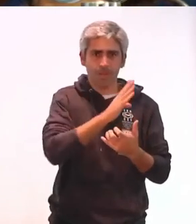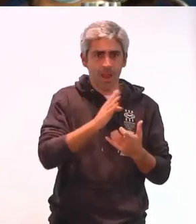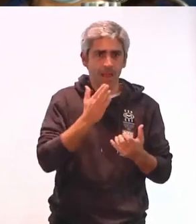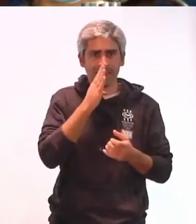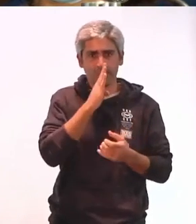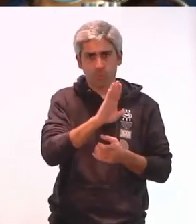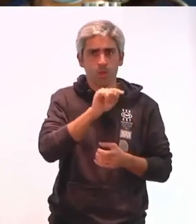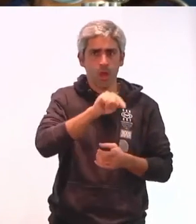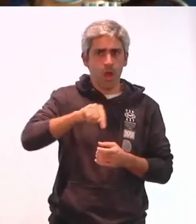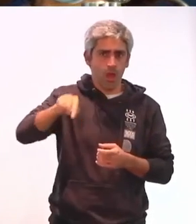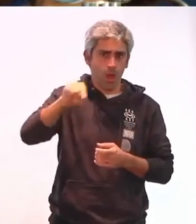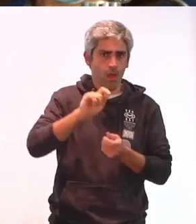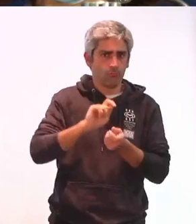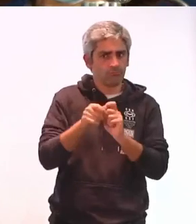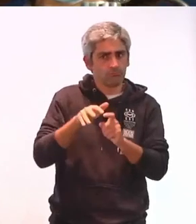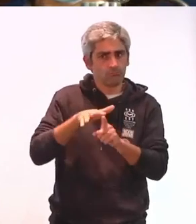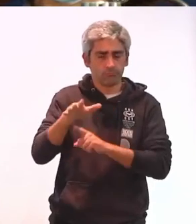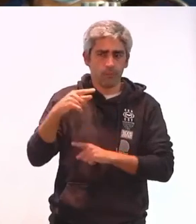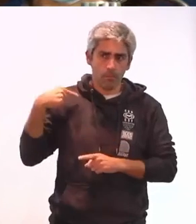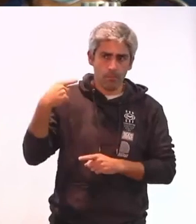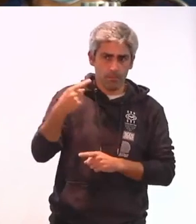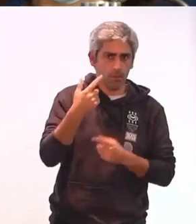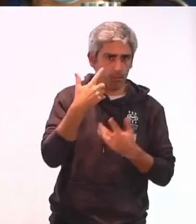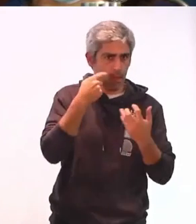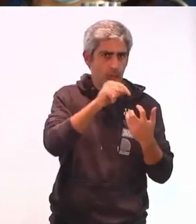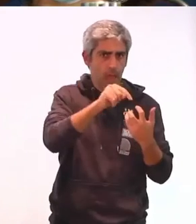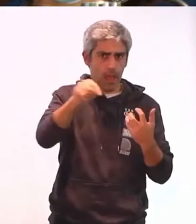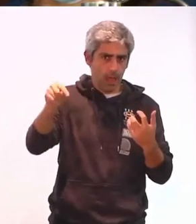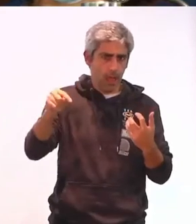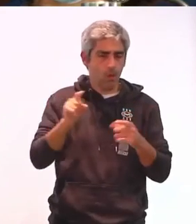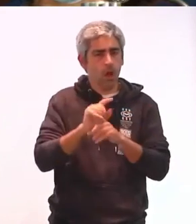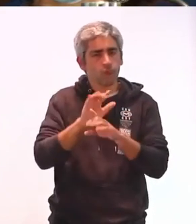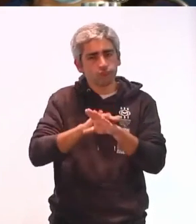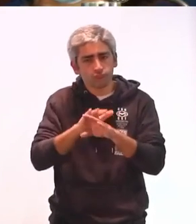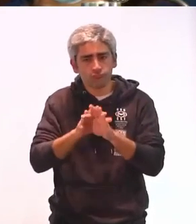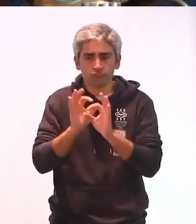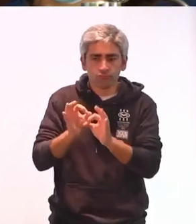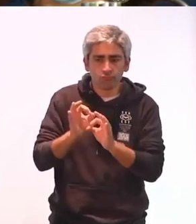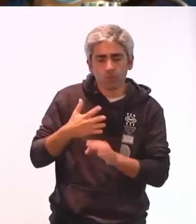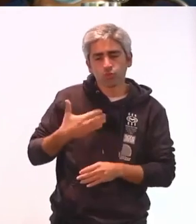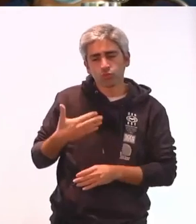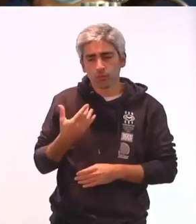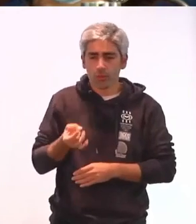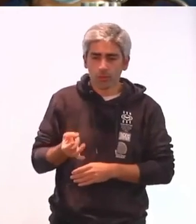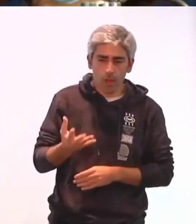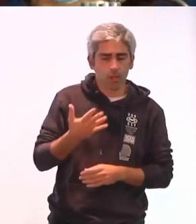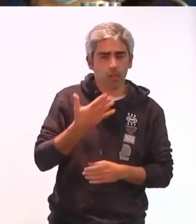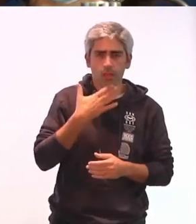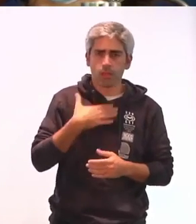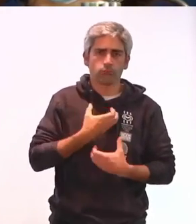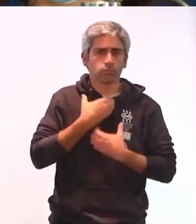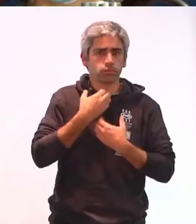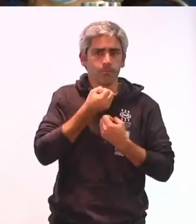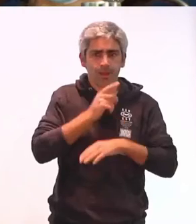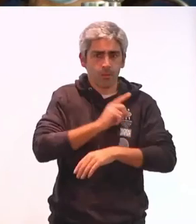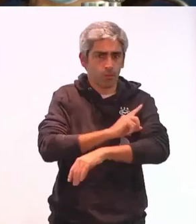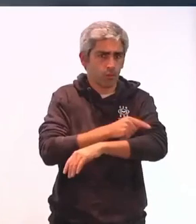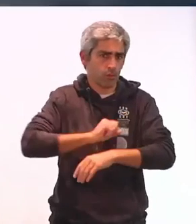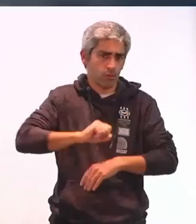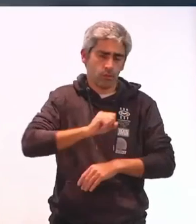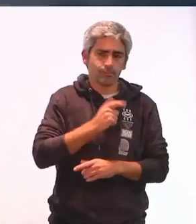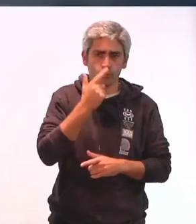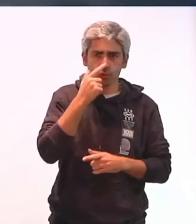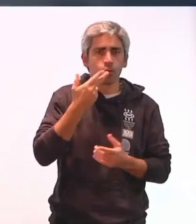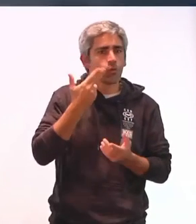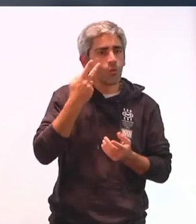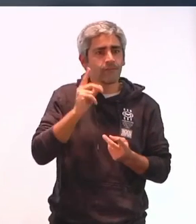atitudes que moldam ainda os nossos dias, atitudes paternalistas e condescendentes que nos sufocam e desempoderam, porque pessoas que não vivem